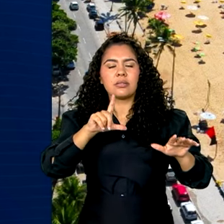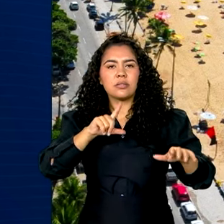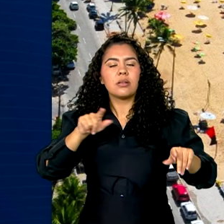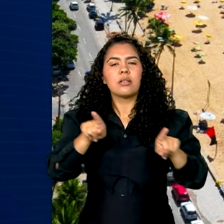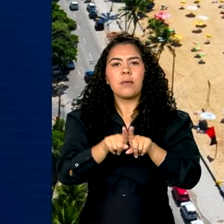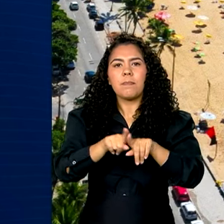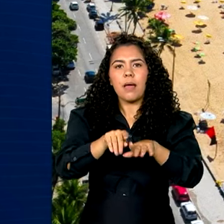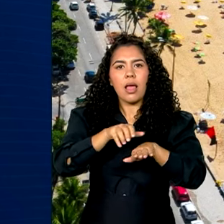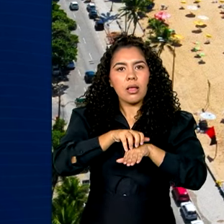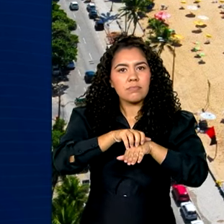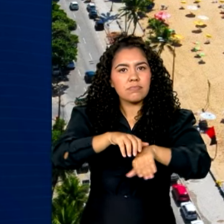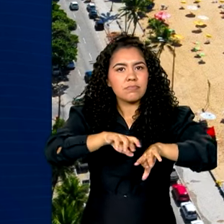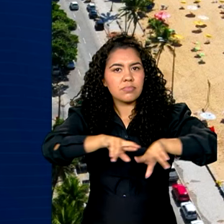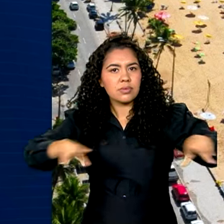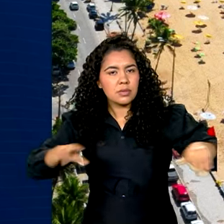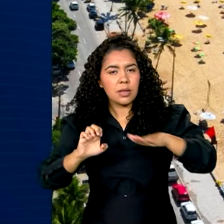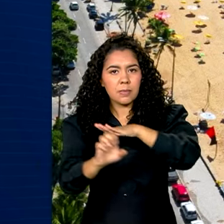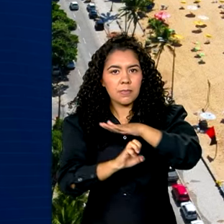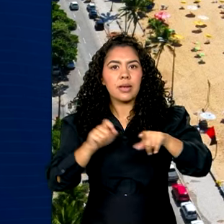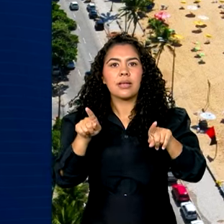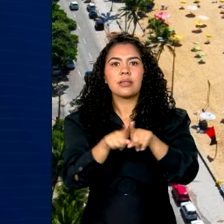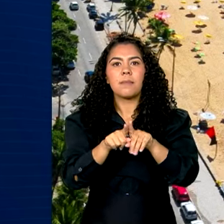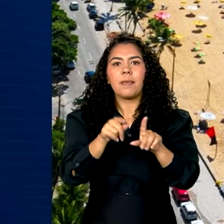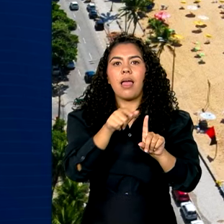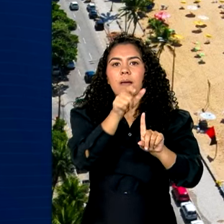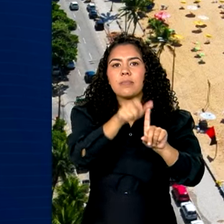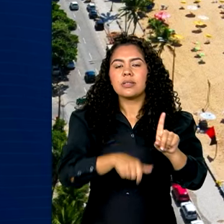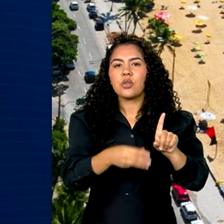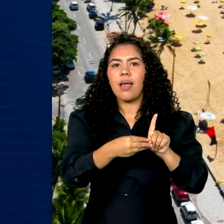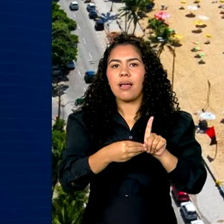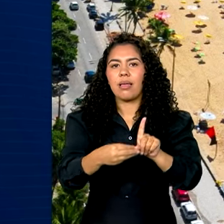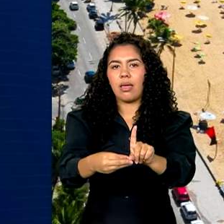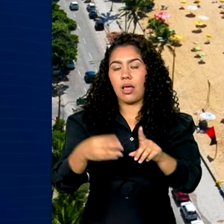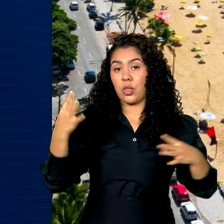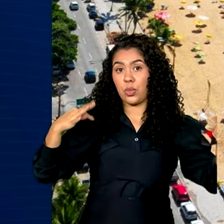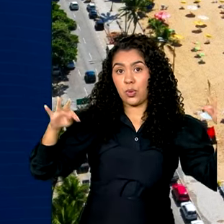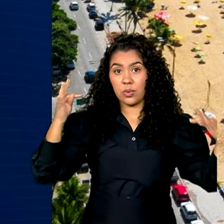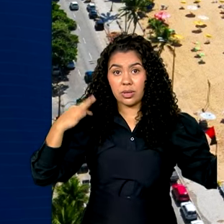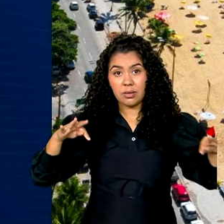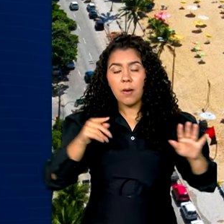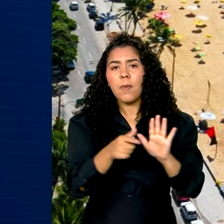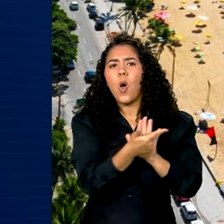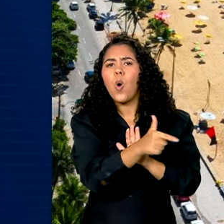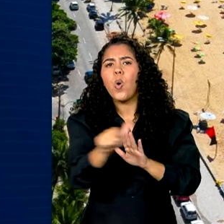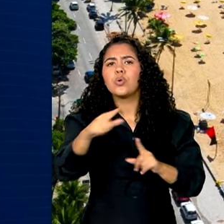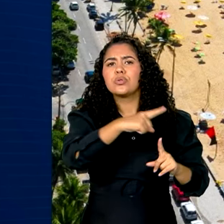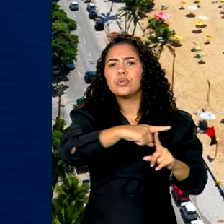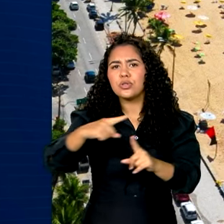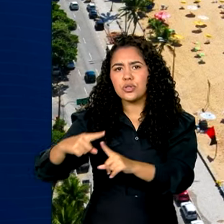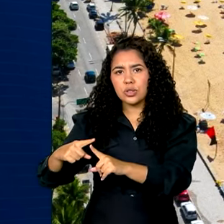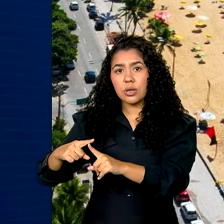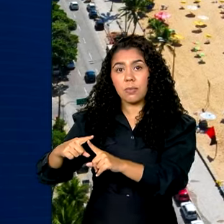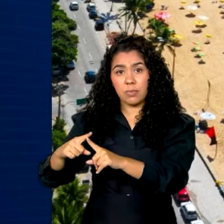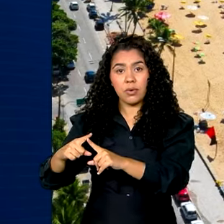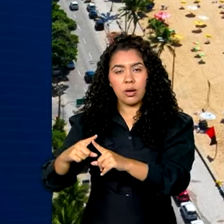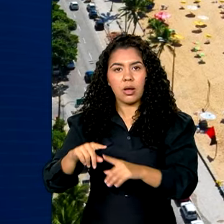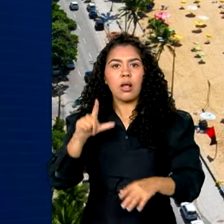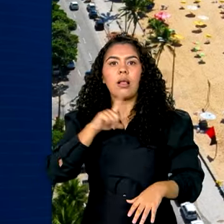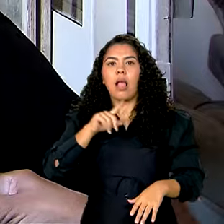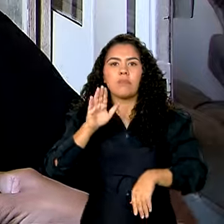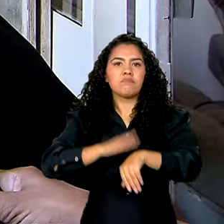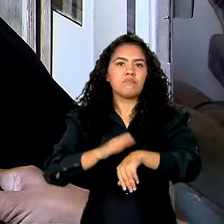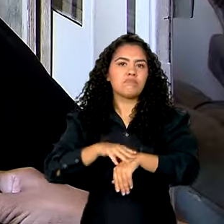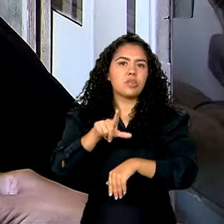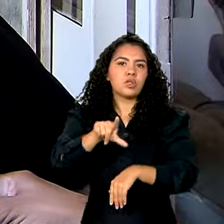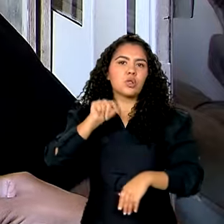transporte turístico e guias de turismo. Para os demais empreendimentos, o registro é opcional.